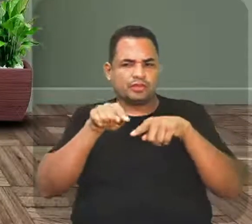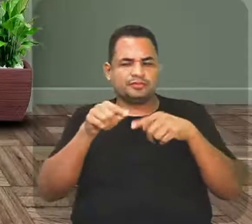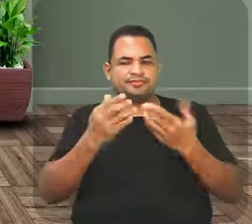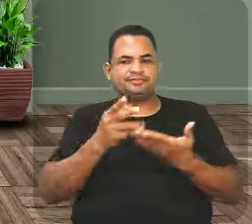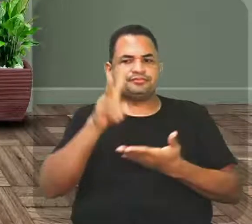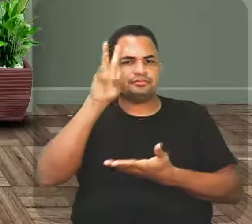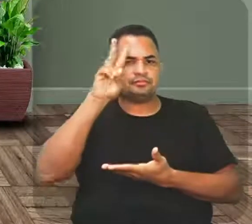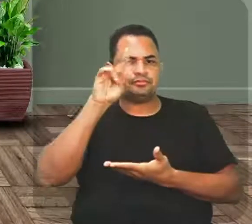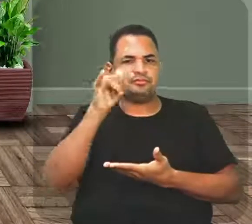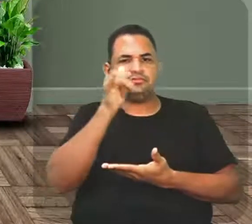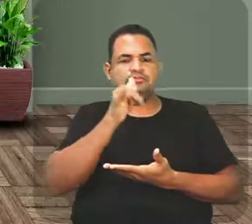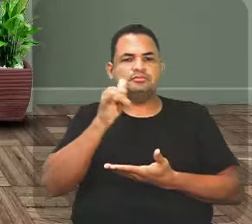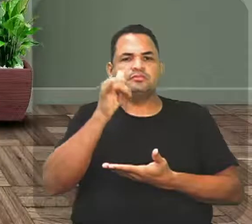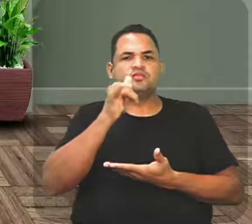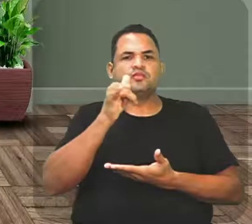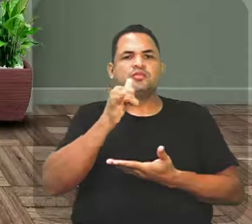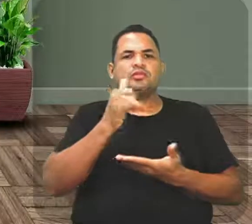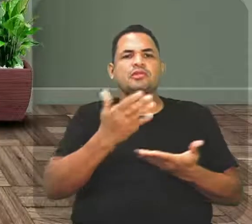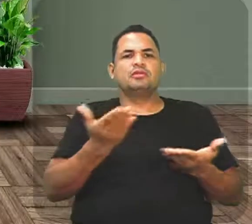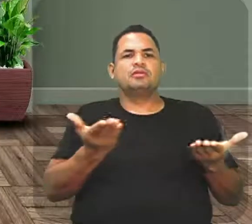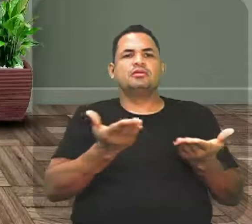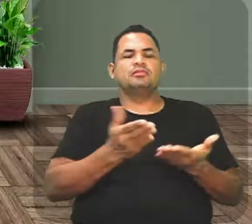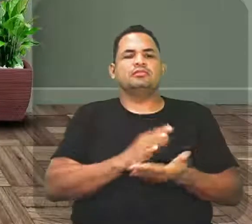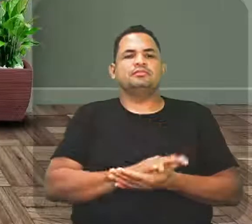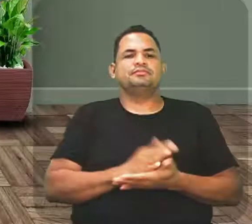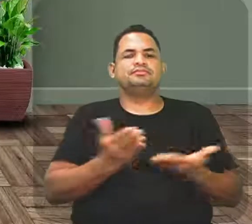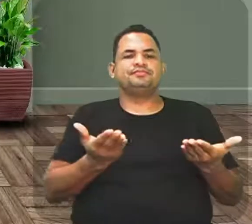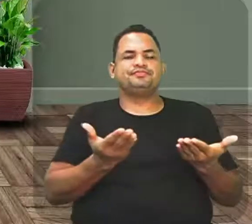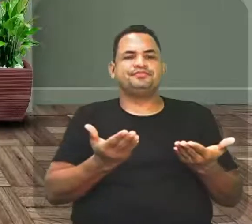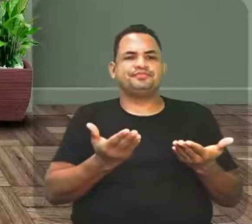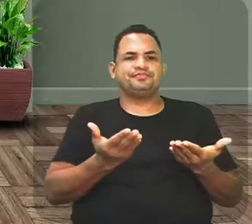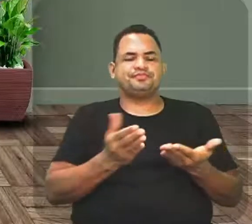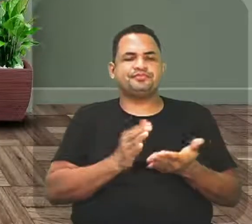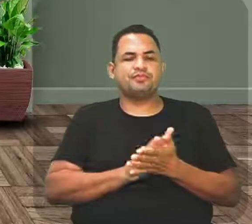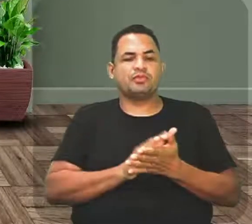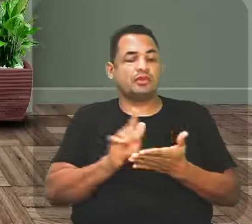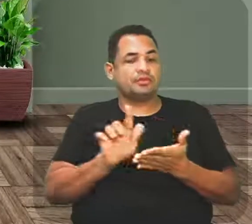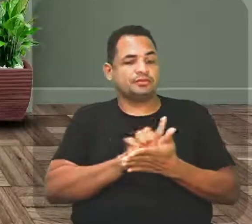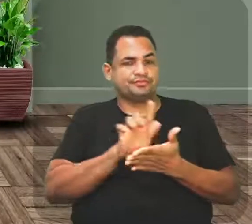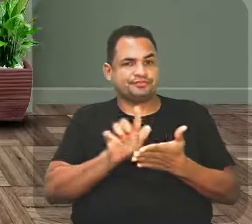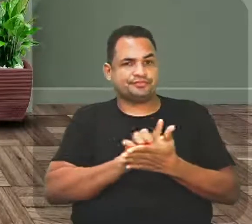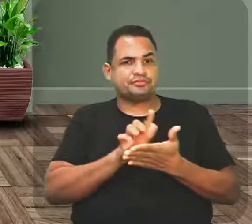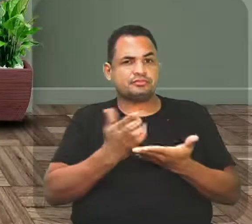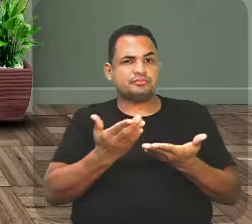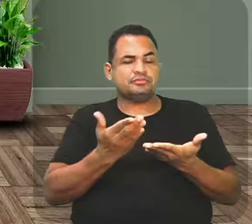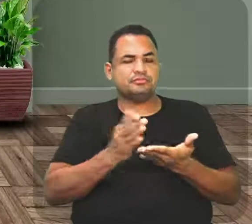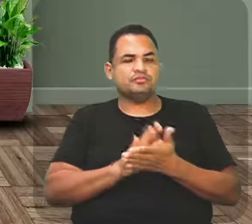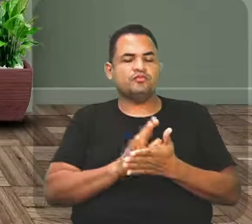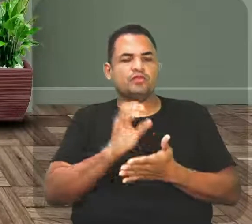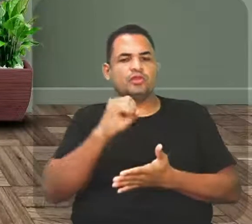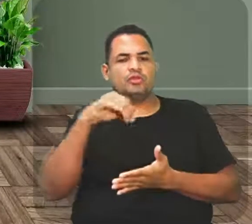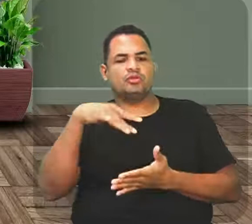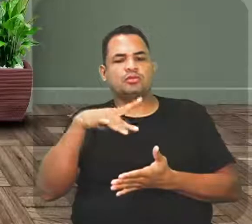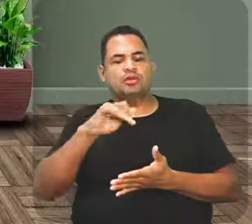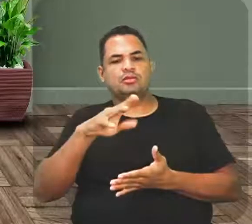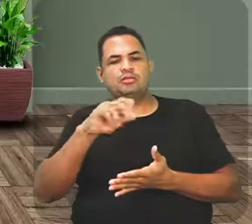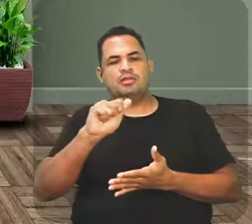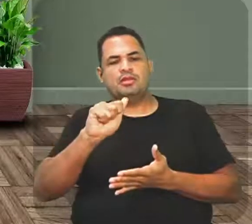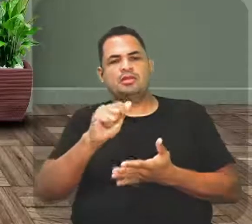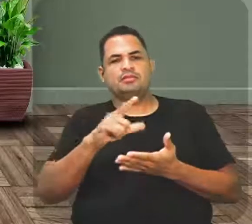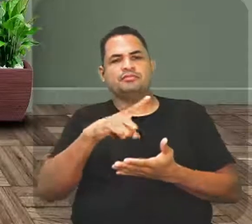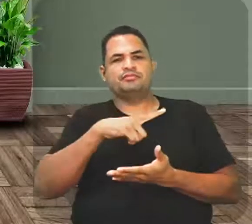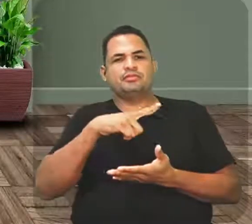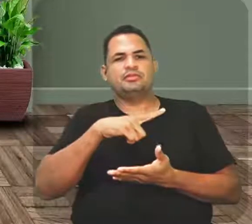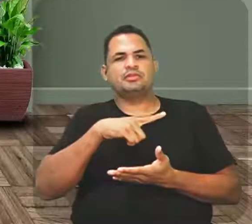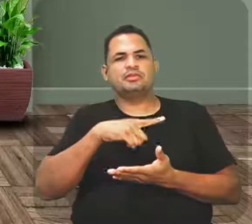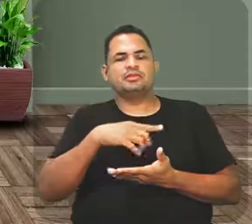não assim? Ok. Então, é nesse gênero que as onomatopeias ganham aí todo